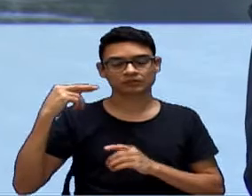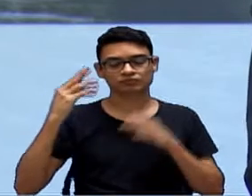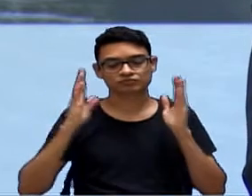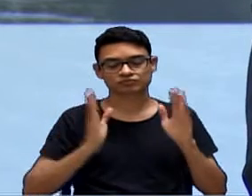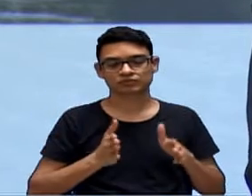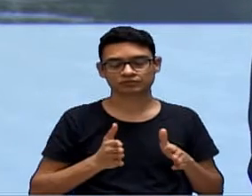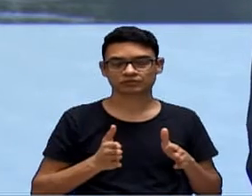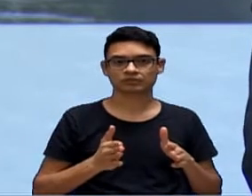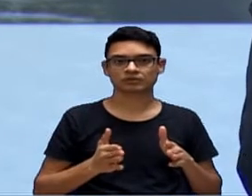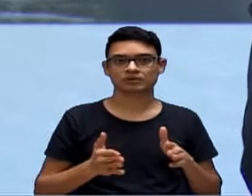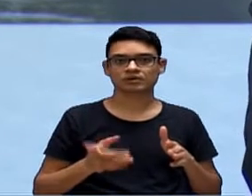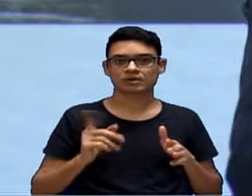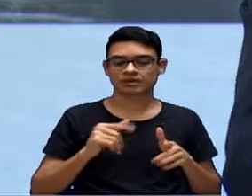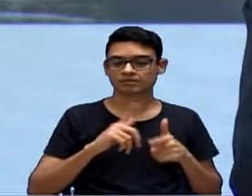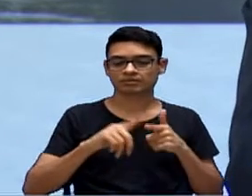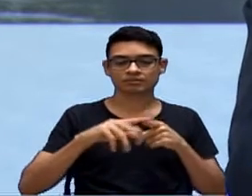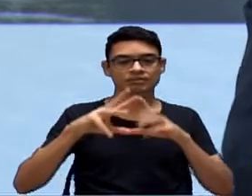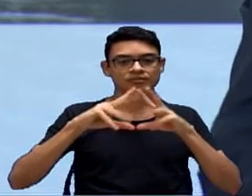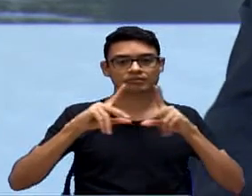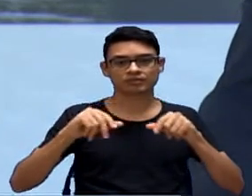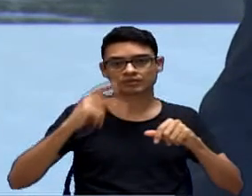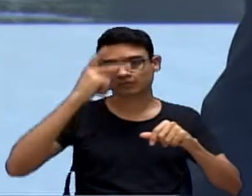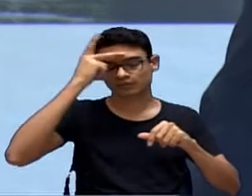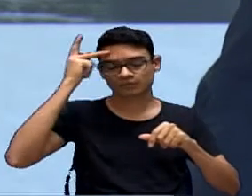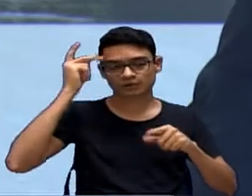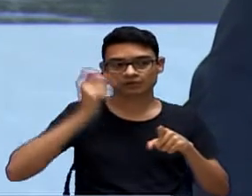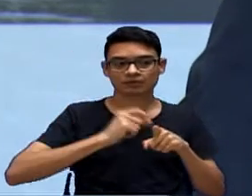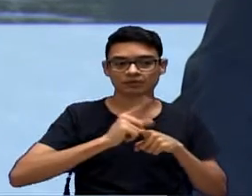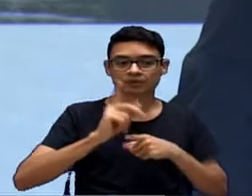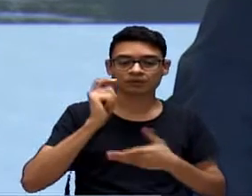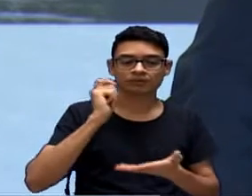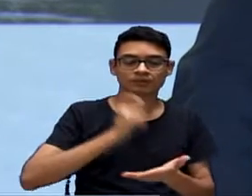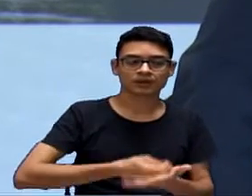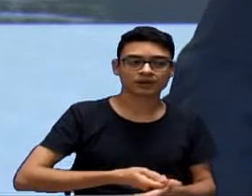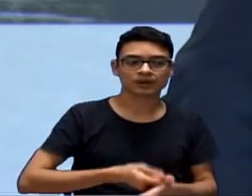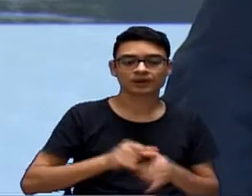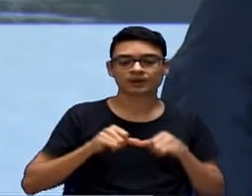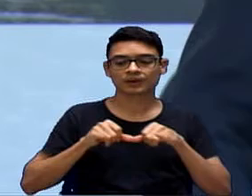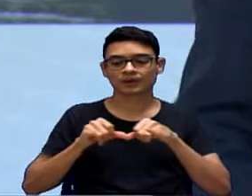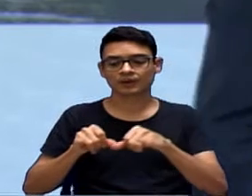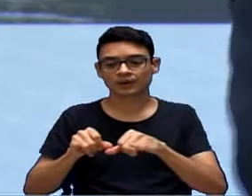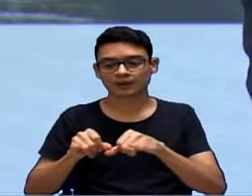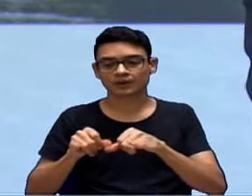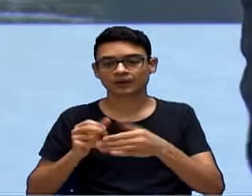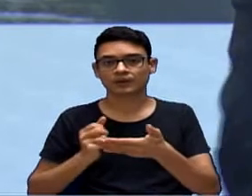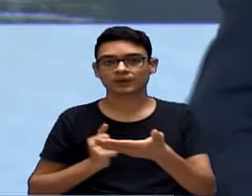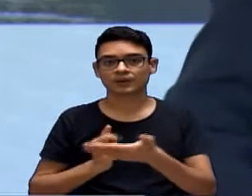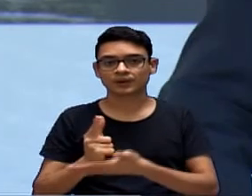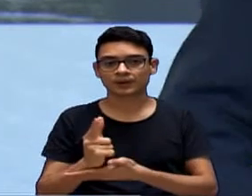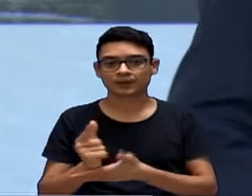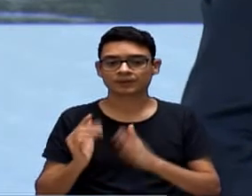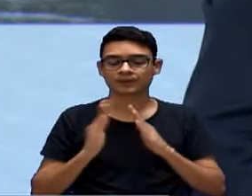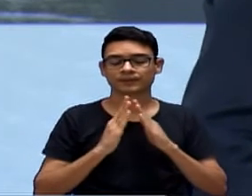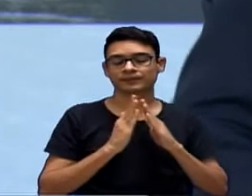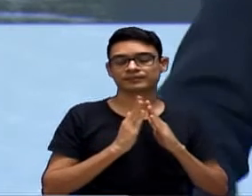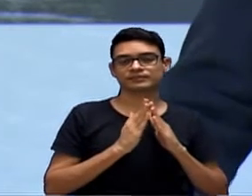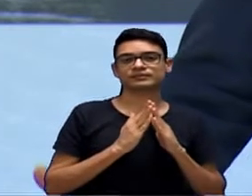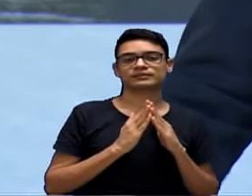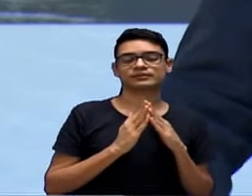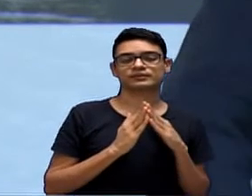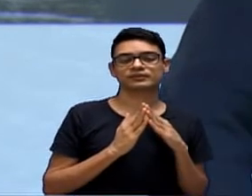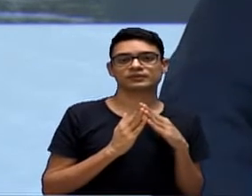resolver a situação desses trabalhadores, porque ele não pode ficar sem pagar aluguel e sem fazer compra para casa, líder, porque